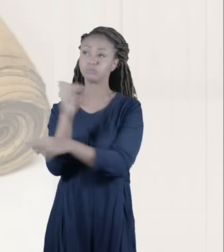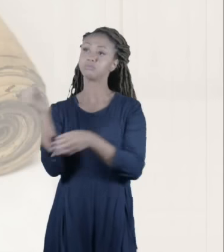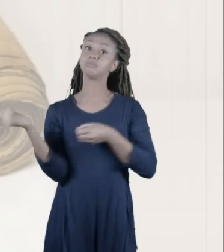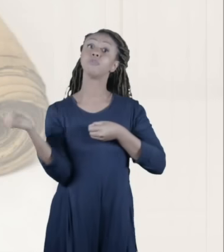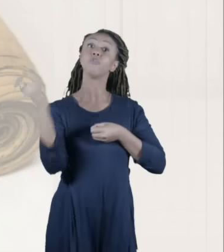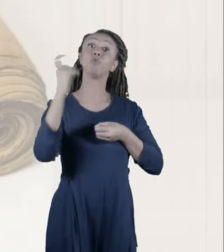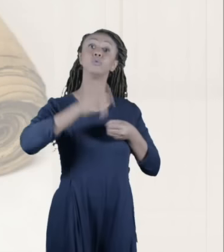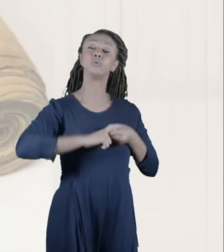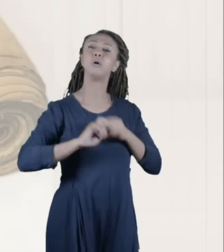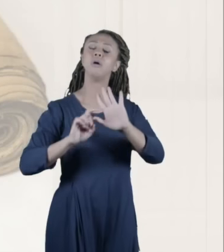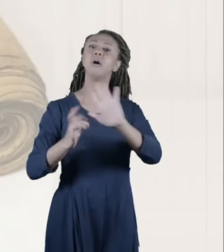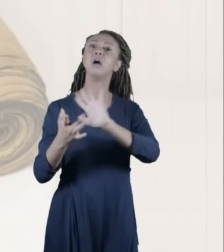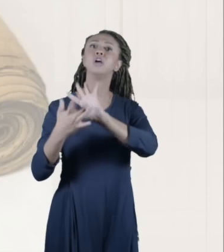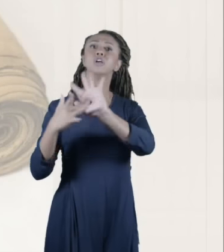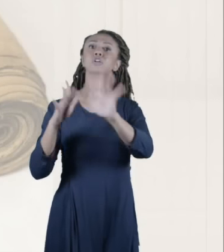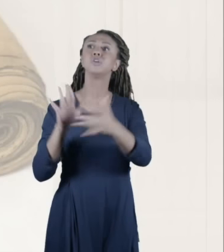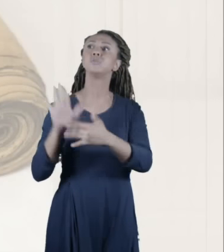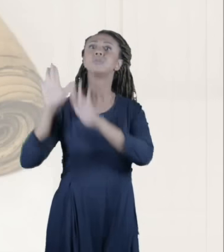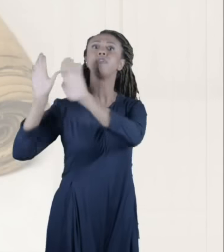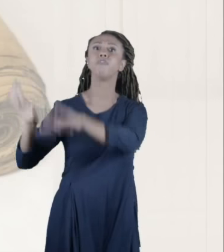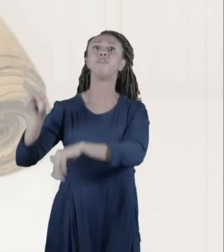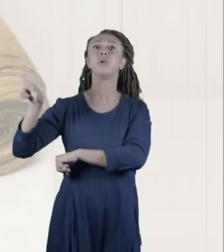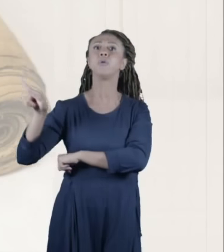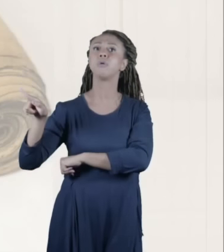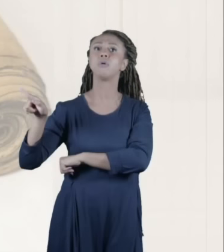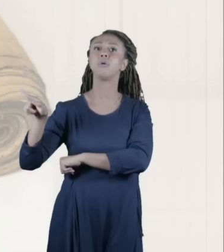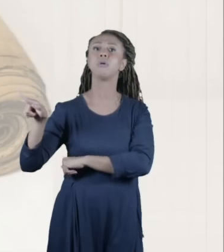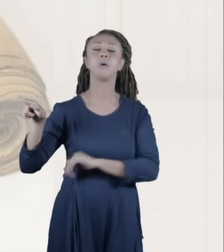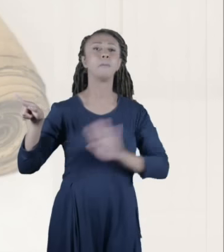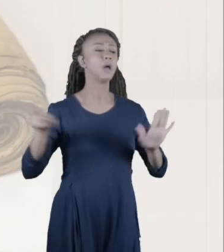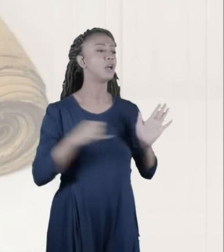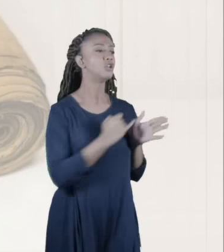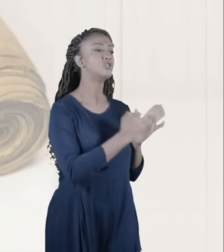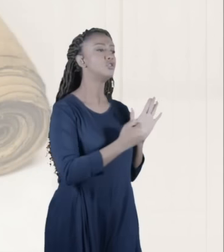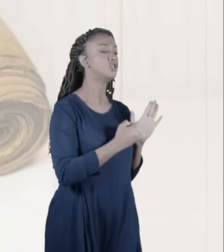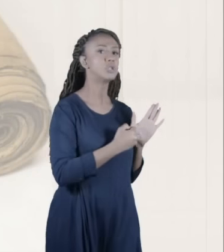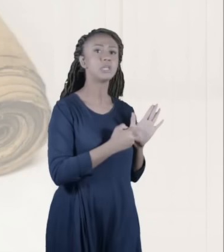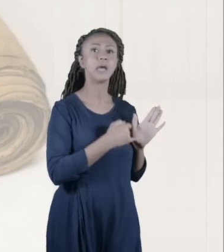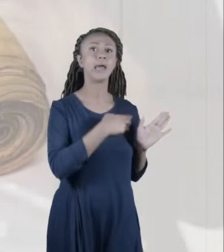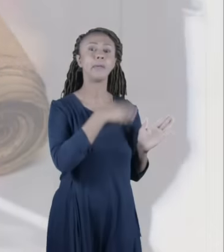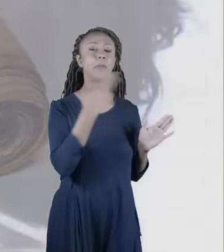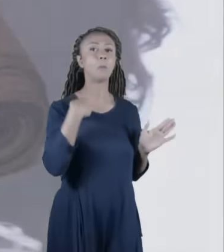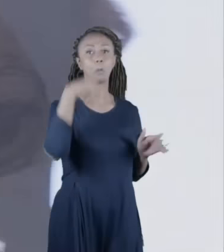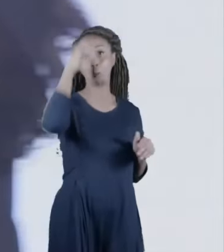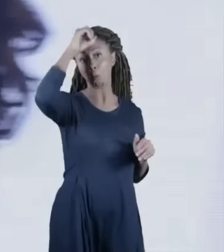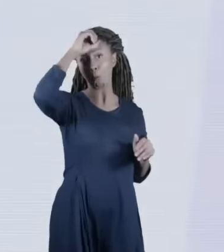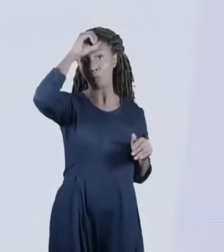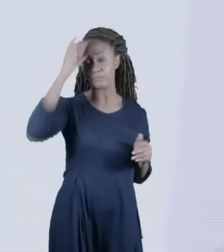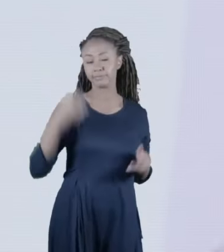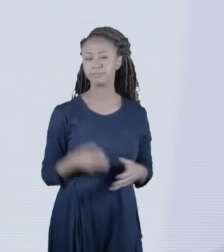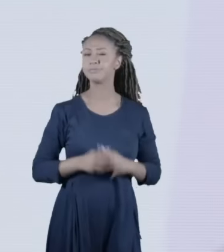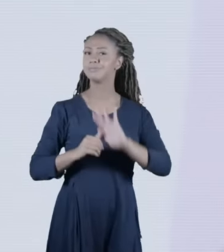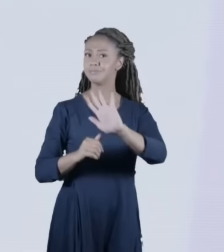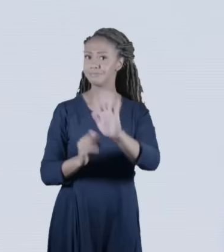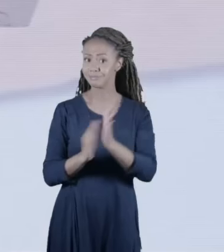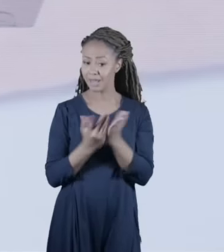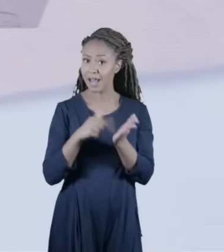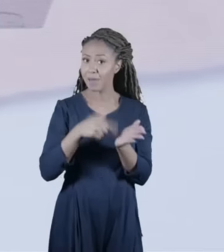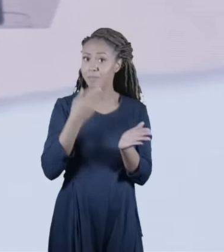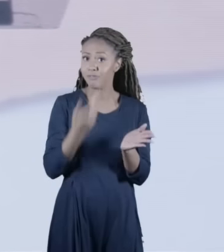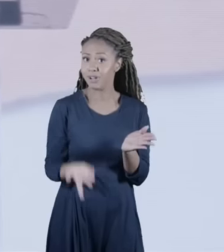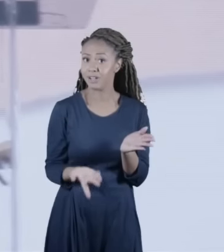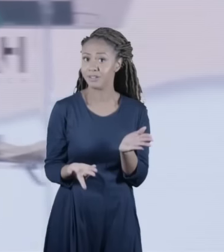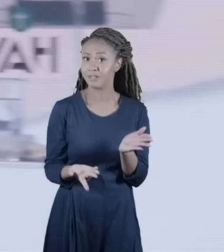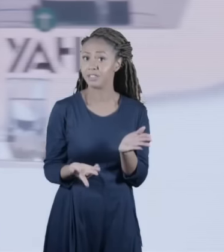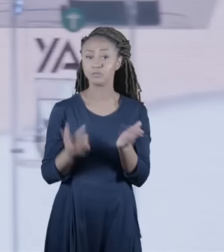ficou o menino Jesus em Jerusalém e não soube José nem sua mãe vocês veem a Bíblia claramente falando é o